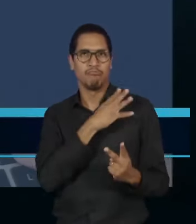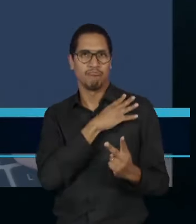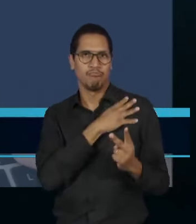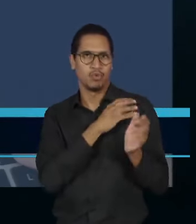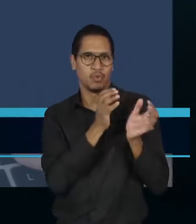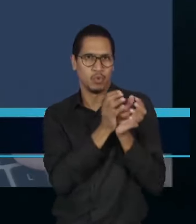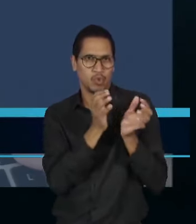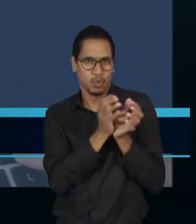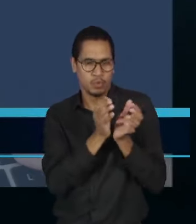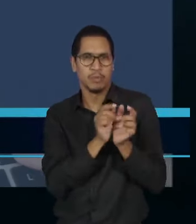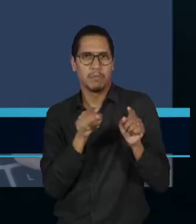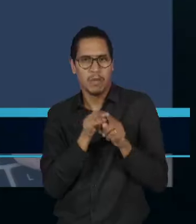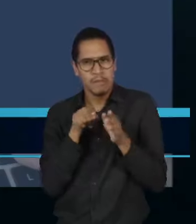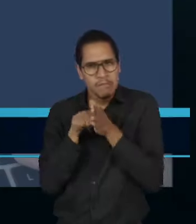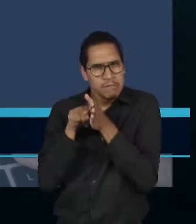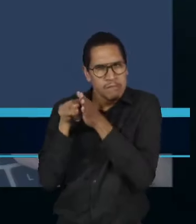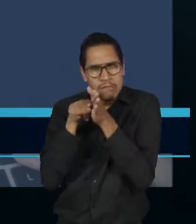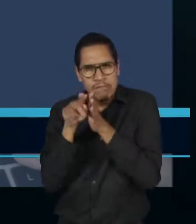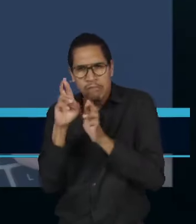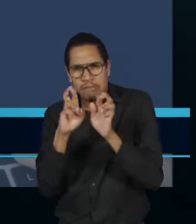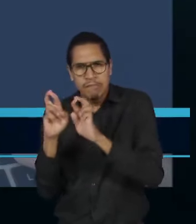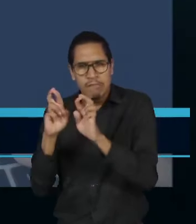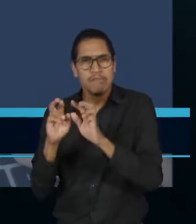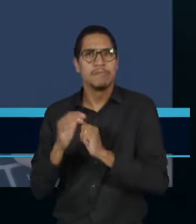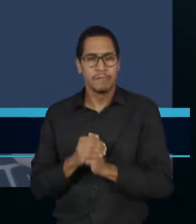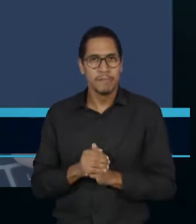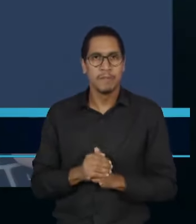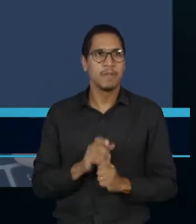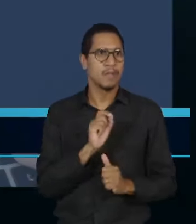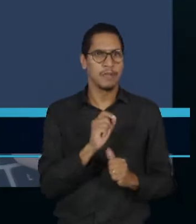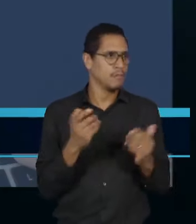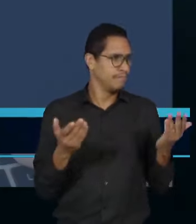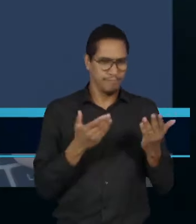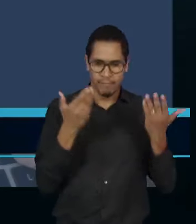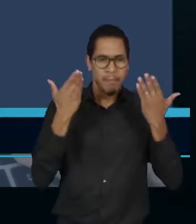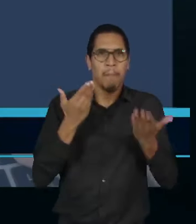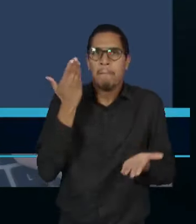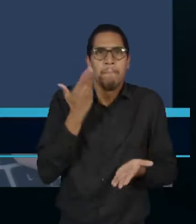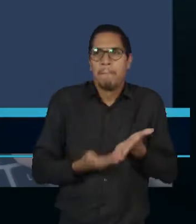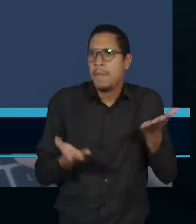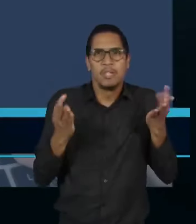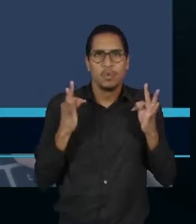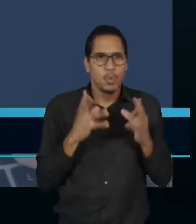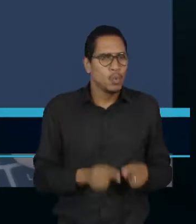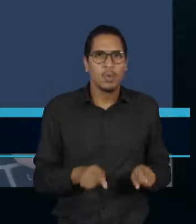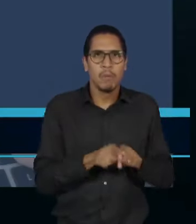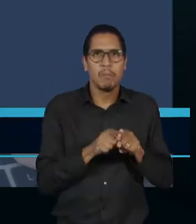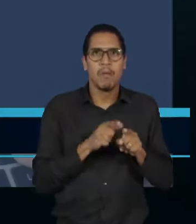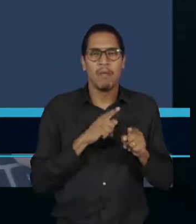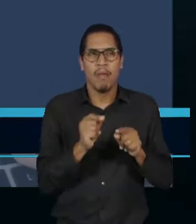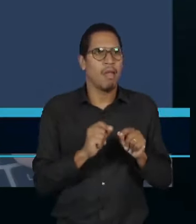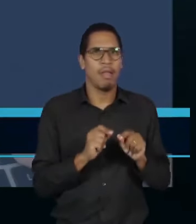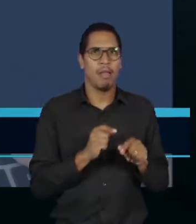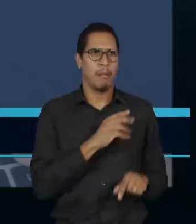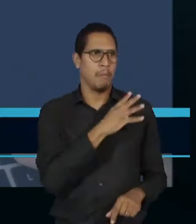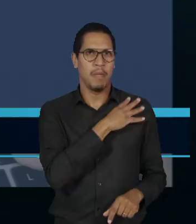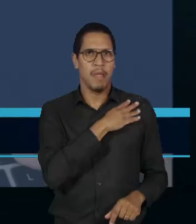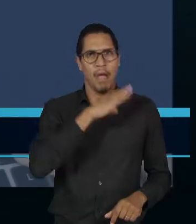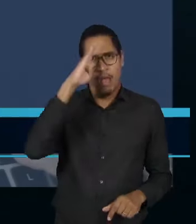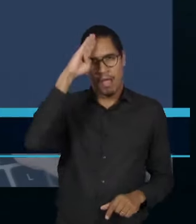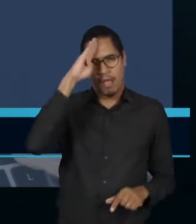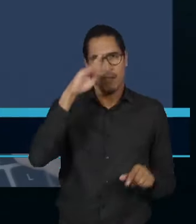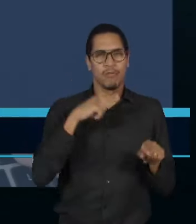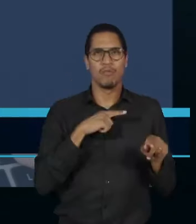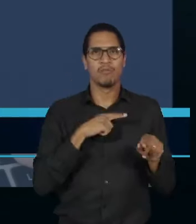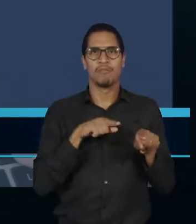envolvidos na investigação. Afirmou ainda que ele perdeu tudo e que a carreira está desabando. O Tenente-Coronel repetiu